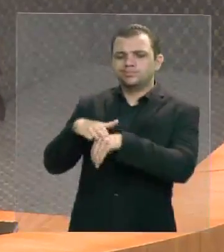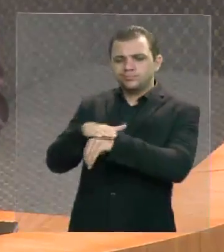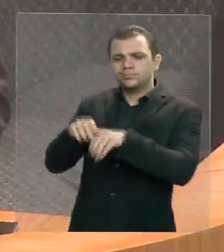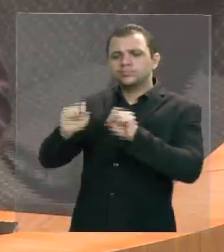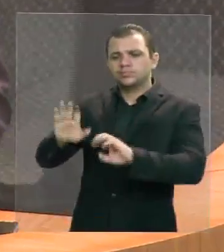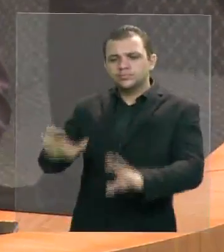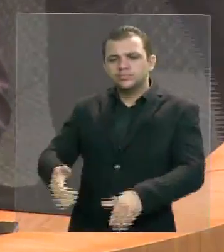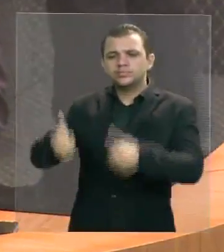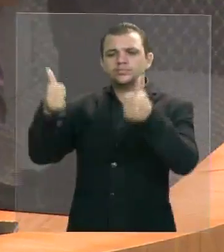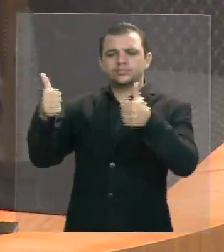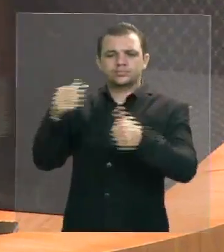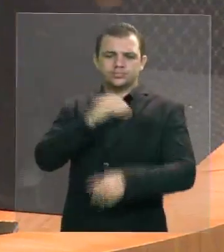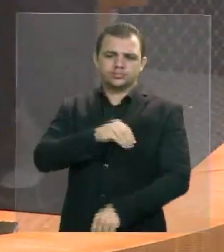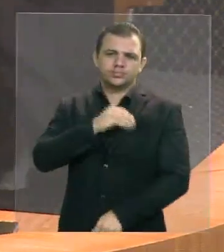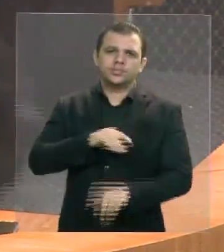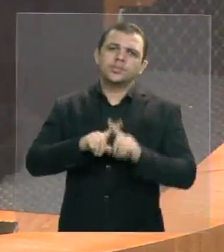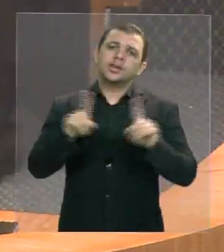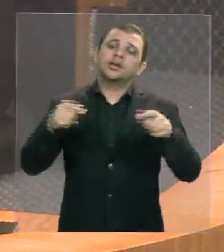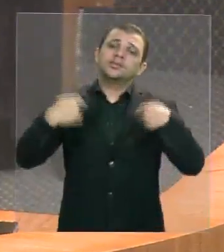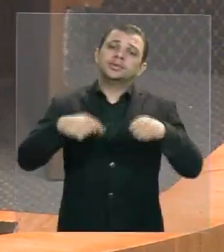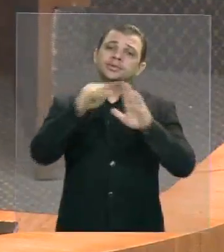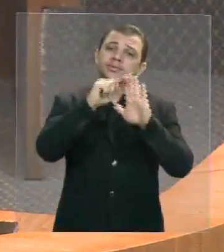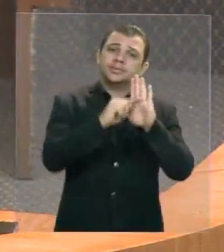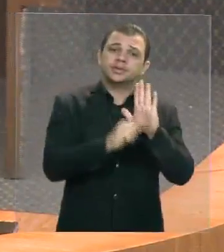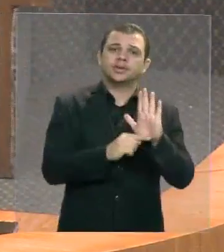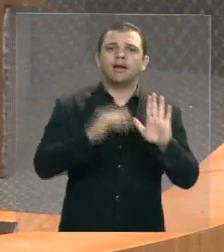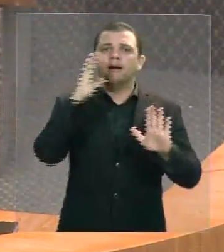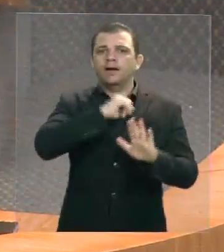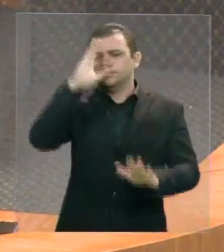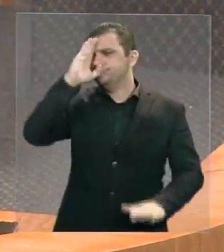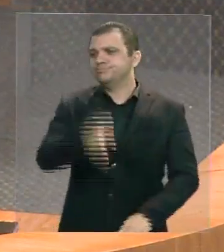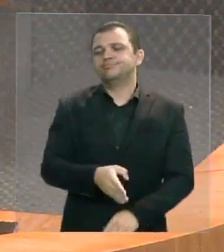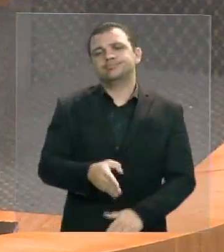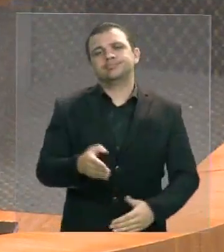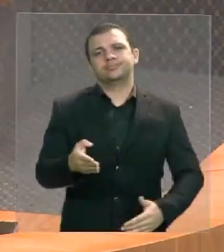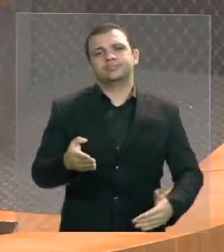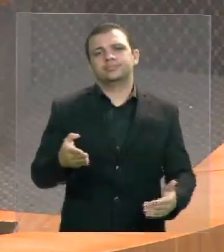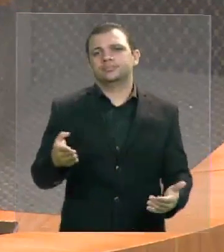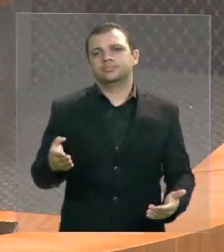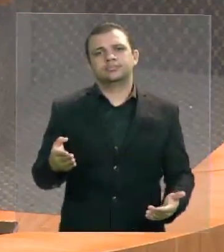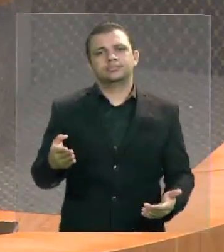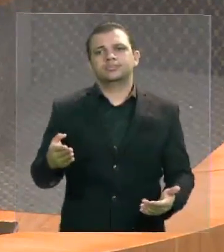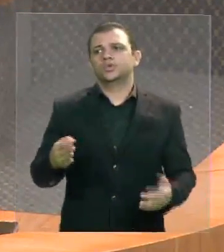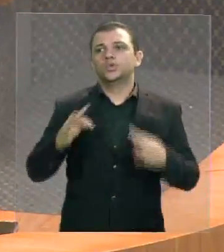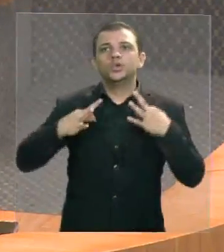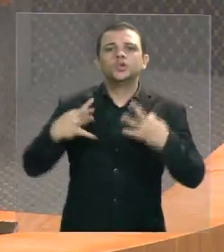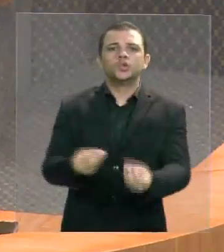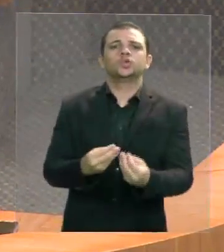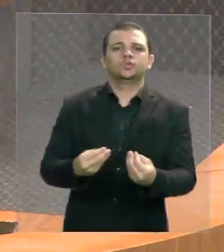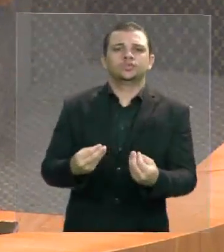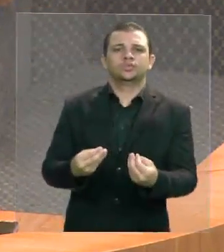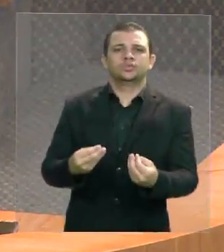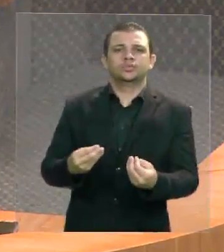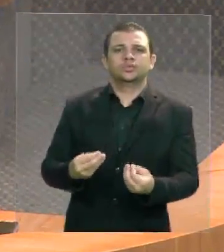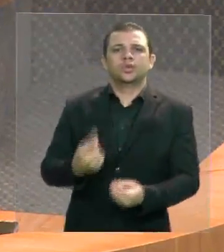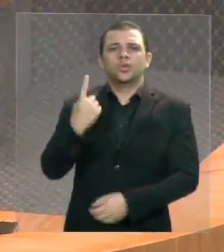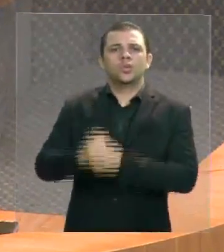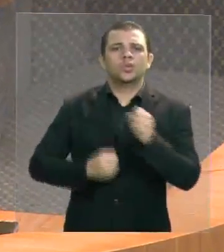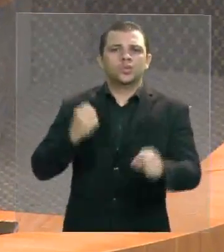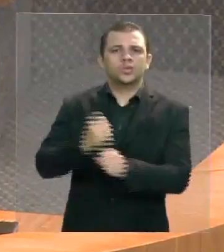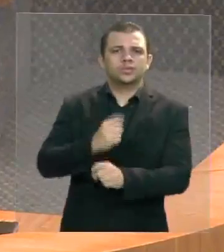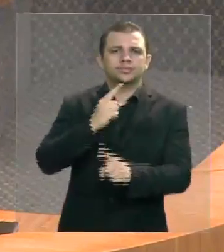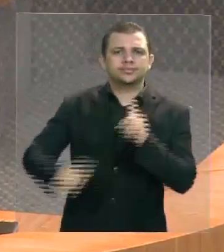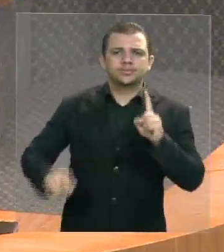com o planejamento não se pode de uma vez só, de uma tacada só fazer tudo o que se pode fazer em apenas um ano e meio de